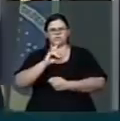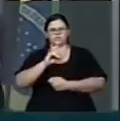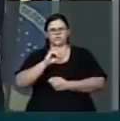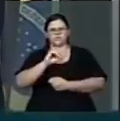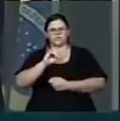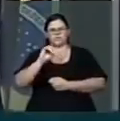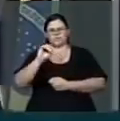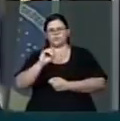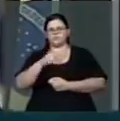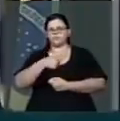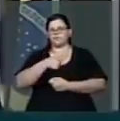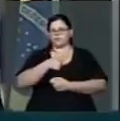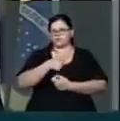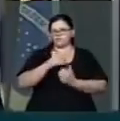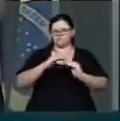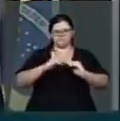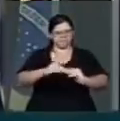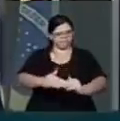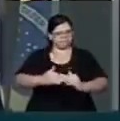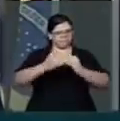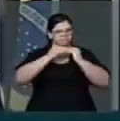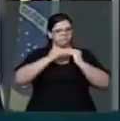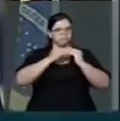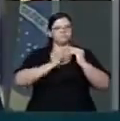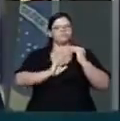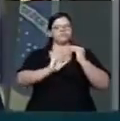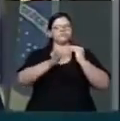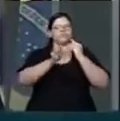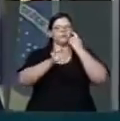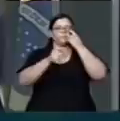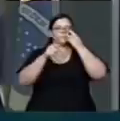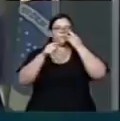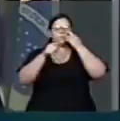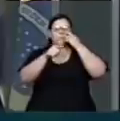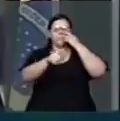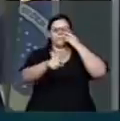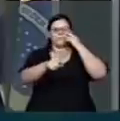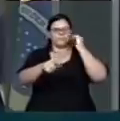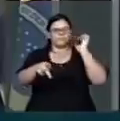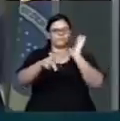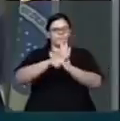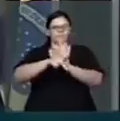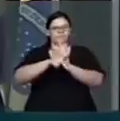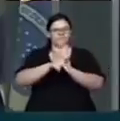Eu estou convencido que vossa excelência faz parte do chiqueiro.